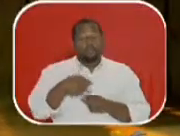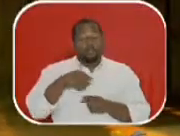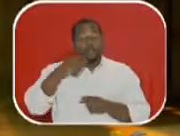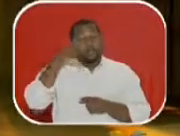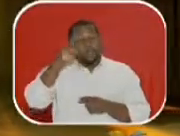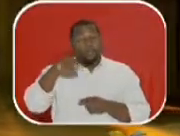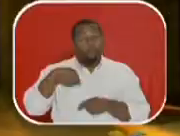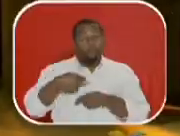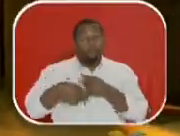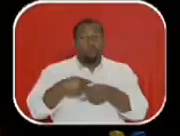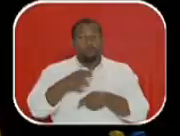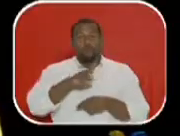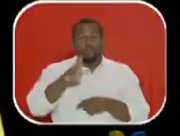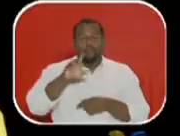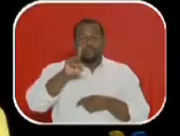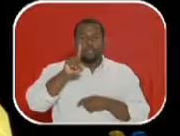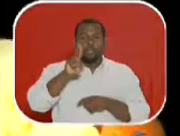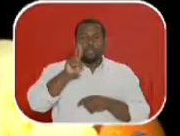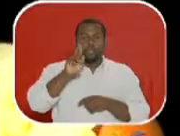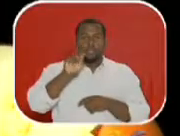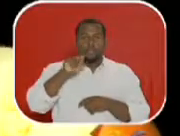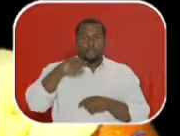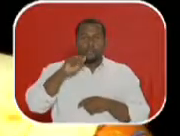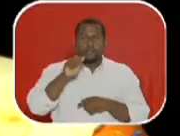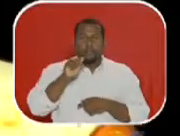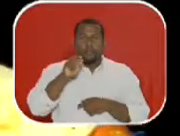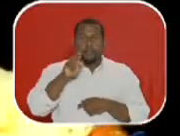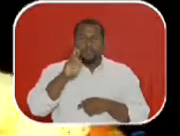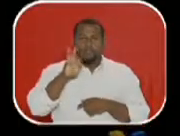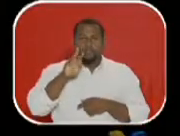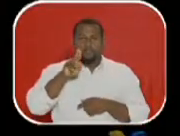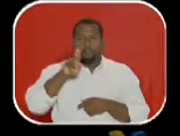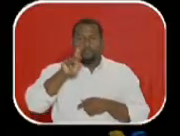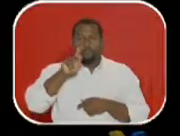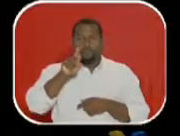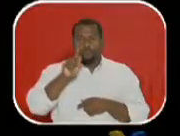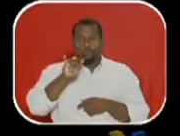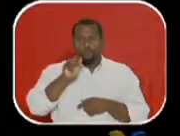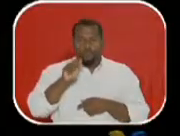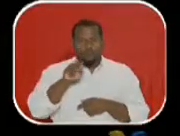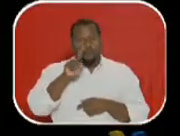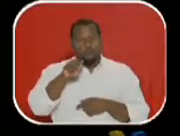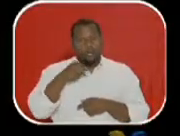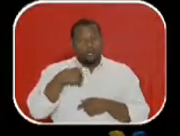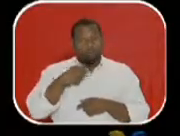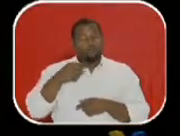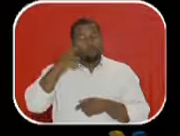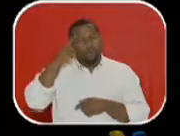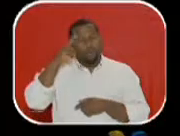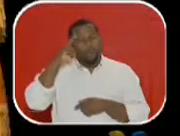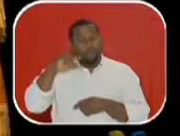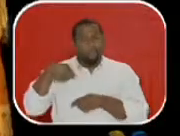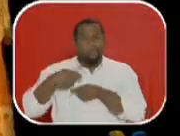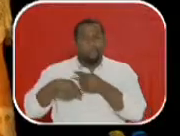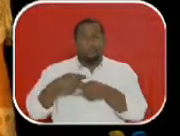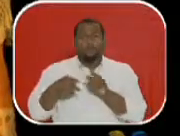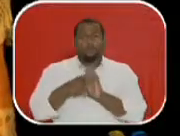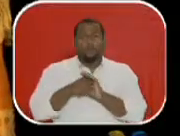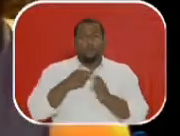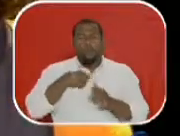usada na época de Aristóteles, que é dramaturgia, mas que tem toda uma formação etimológica grega,